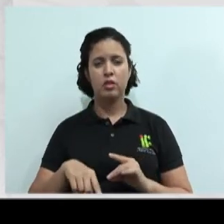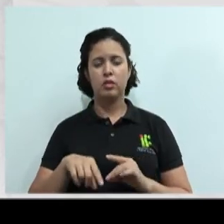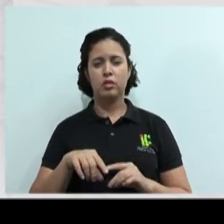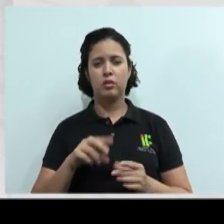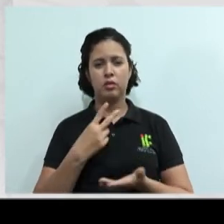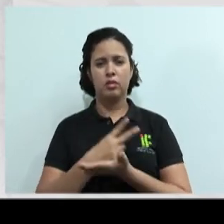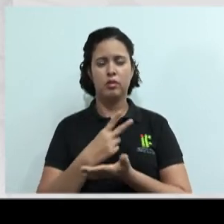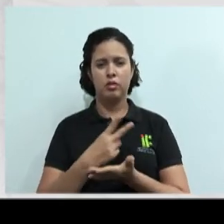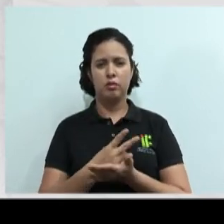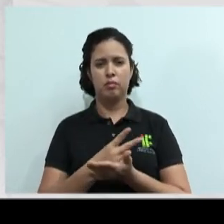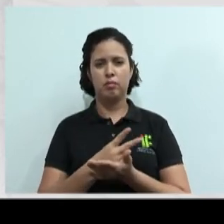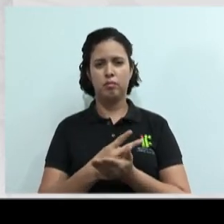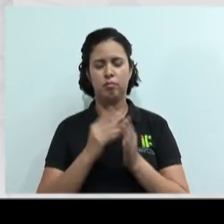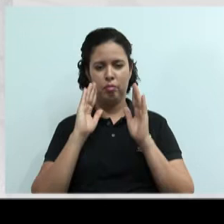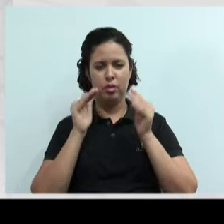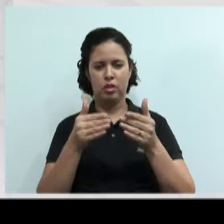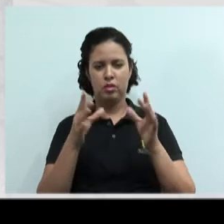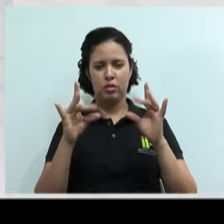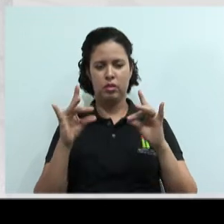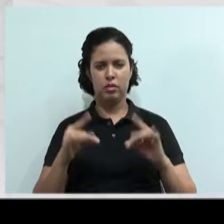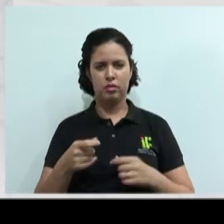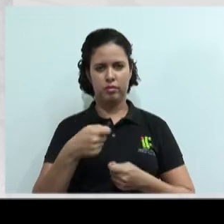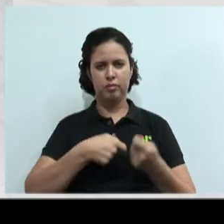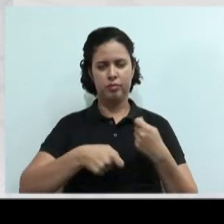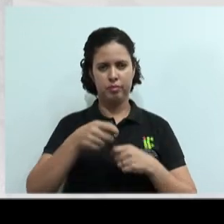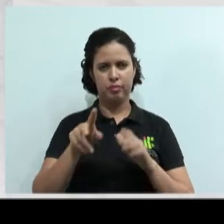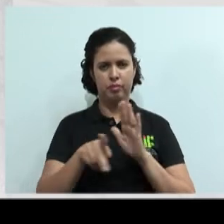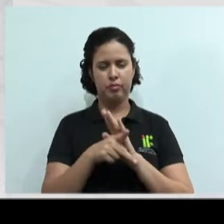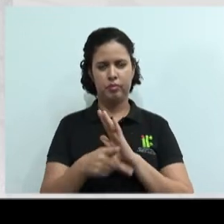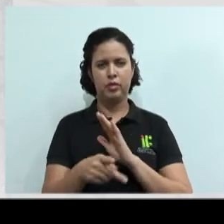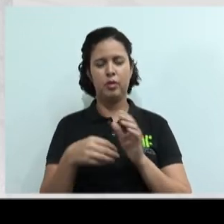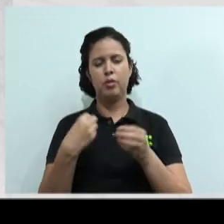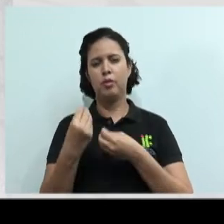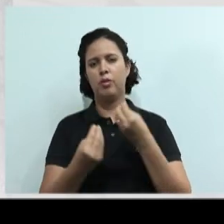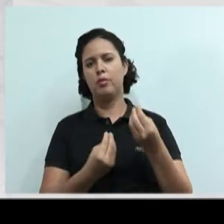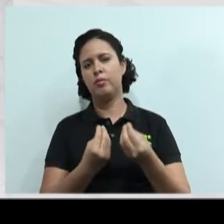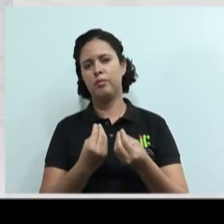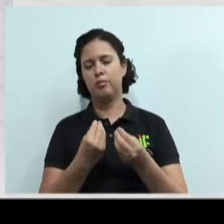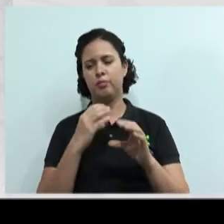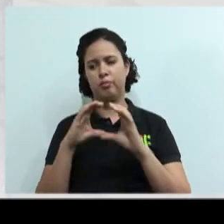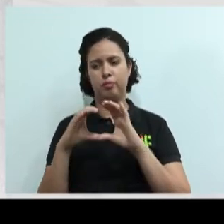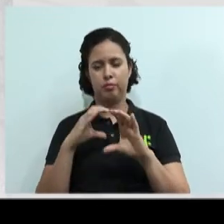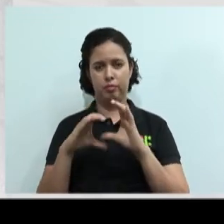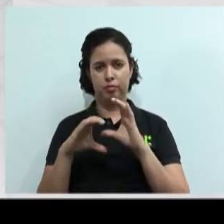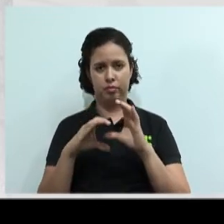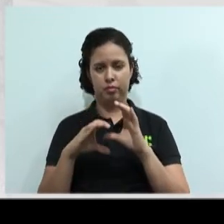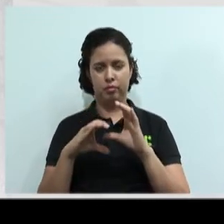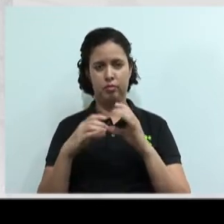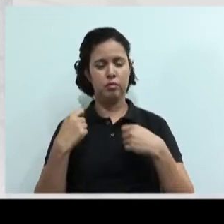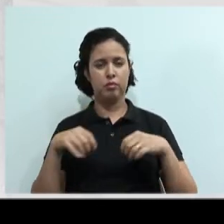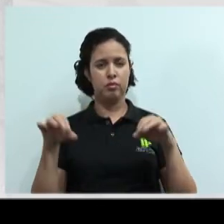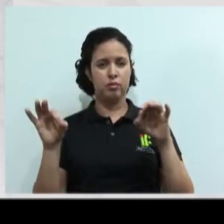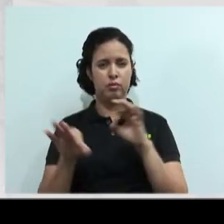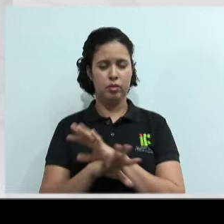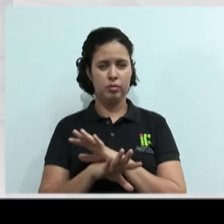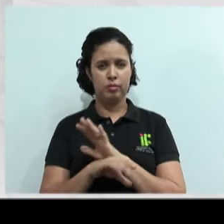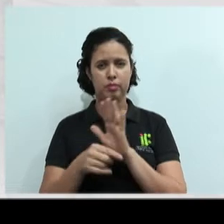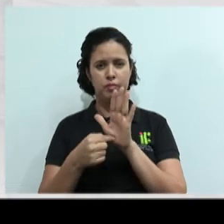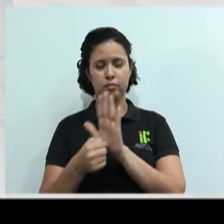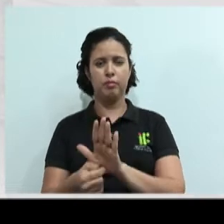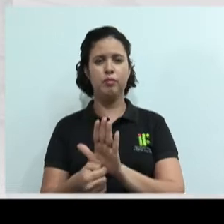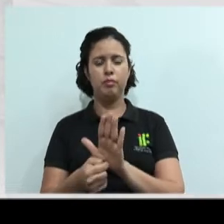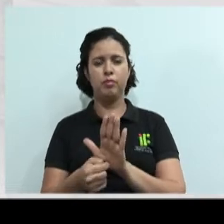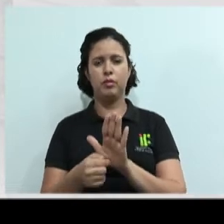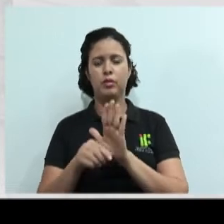se detém aos detalhes da negociação. E como é que você vai lidar com esse tipo de negociador? Esteja preparado para fornecer